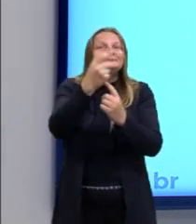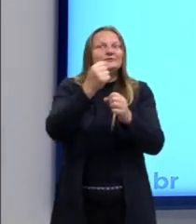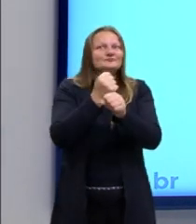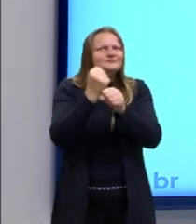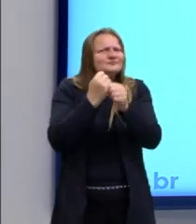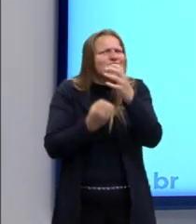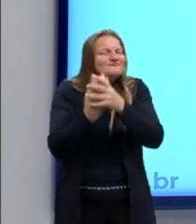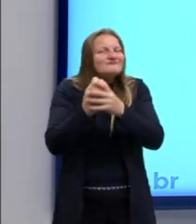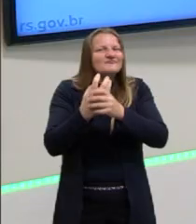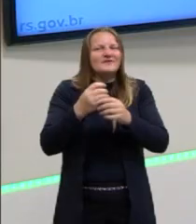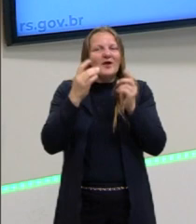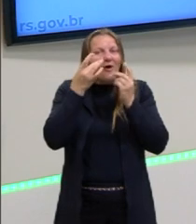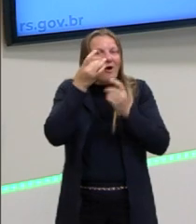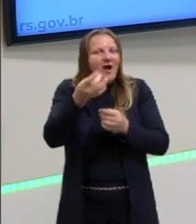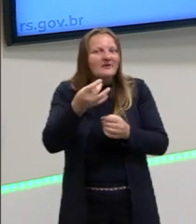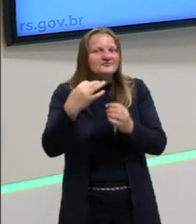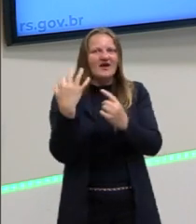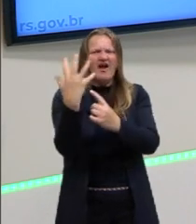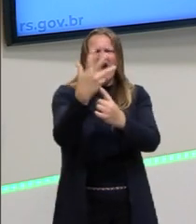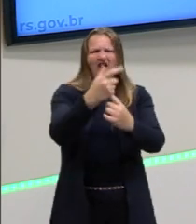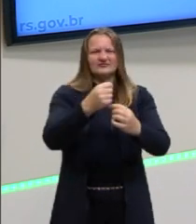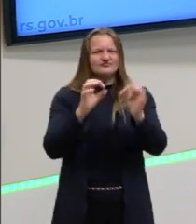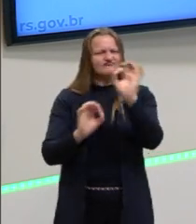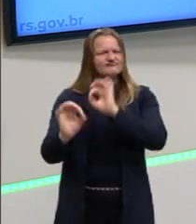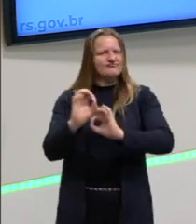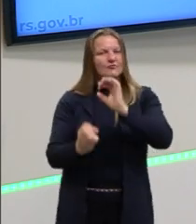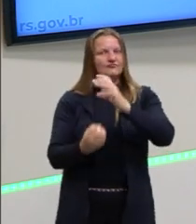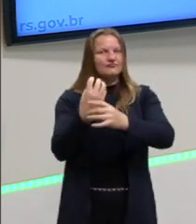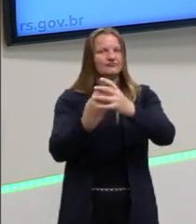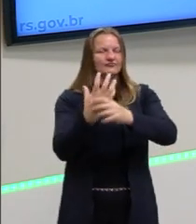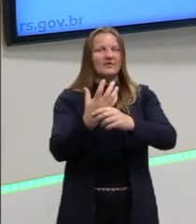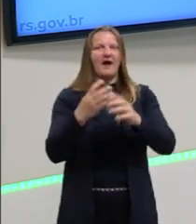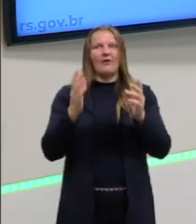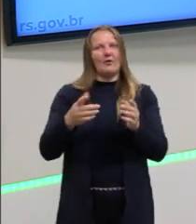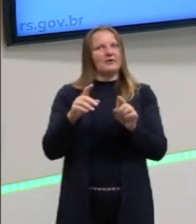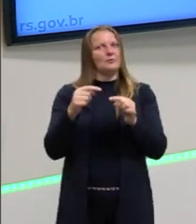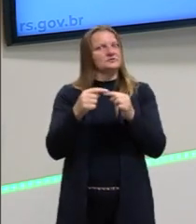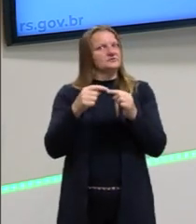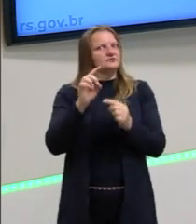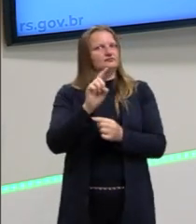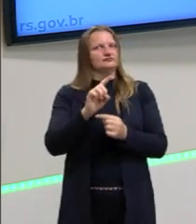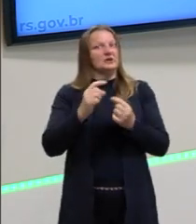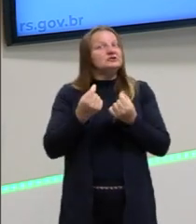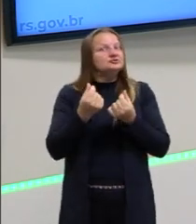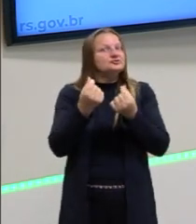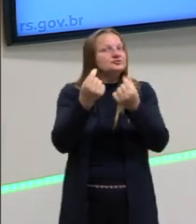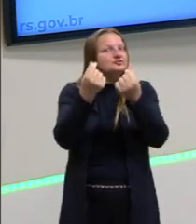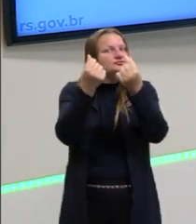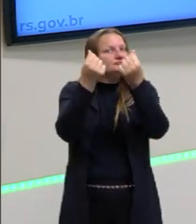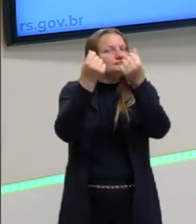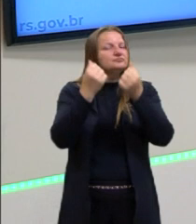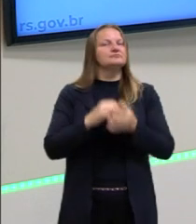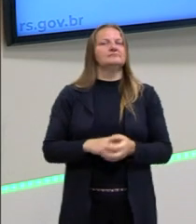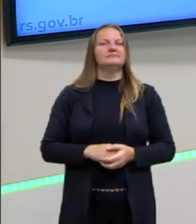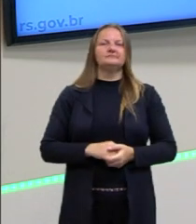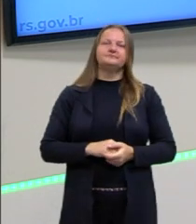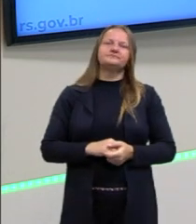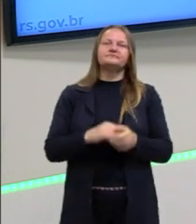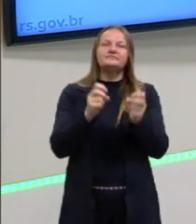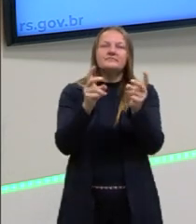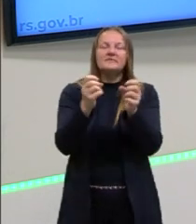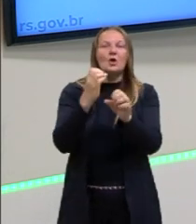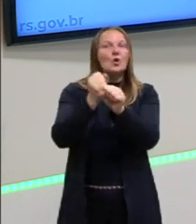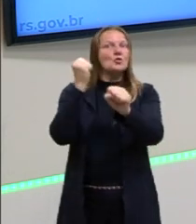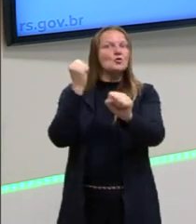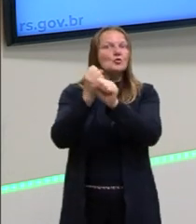a preocupação era a arte pela arte, agora passa-se a se produzir a arte visando o